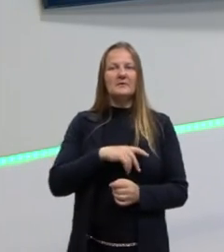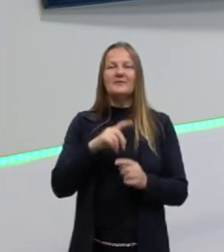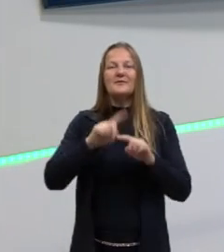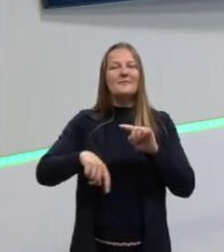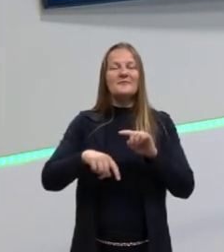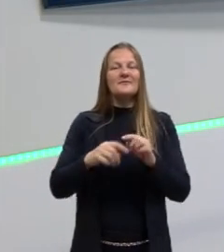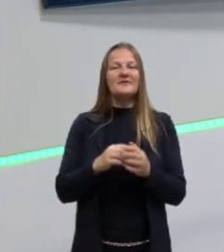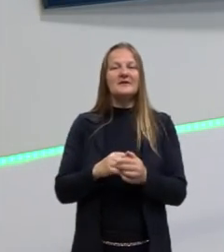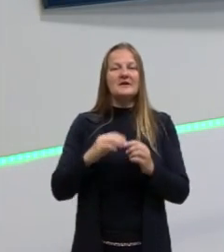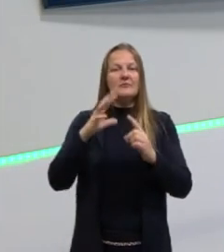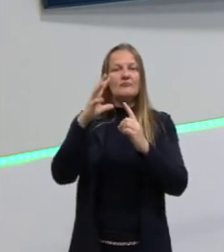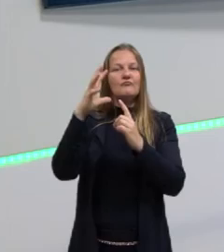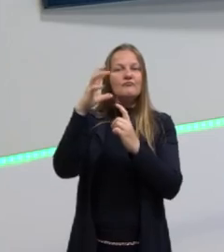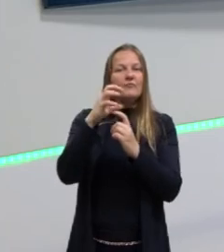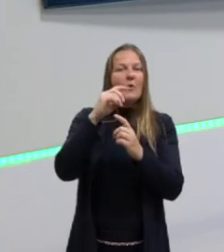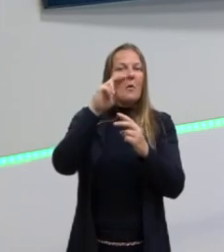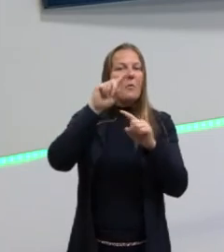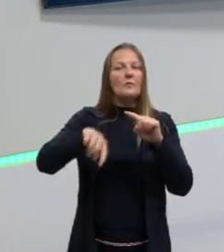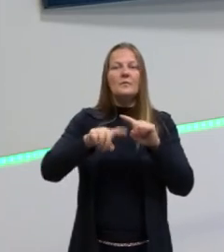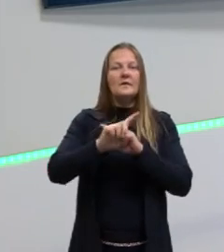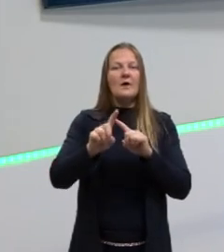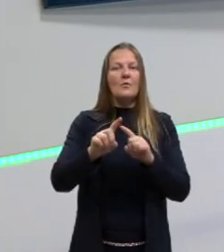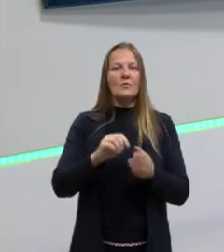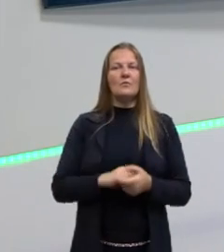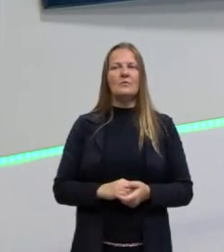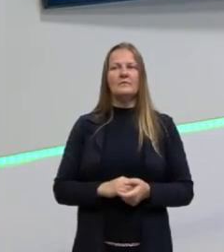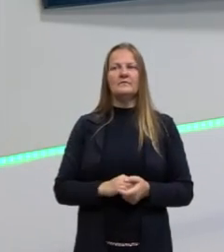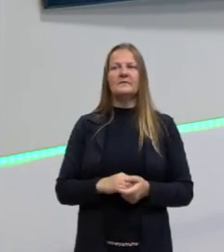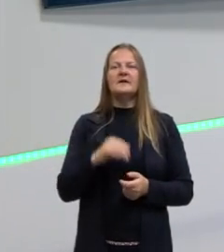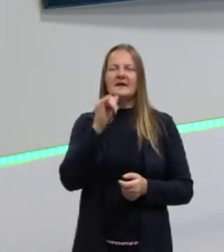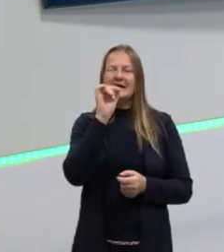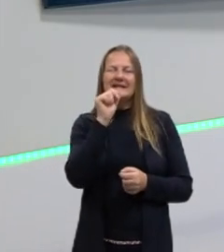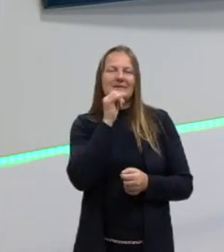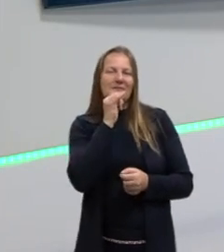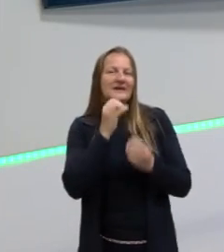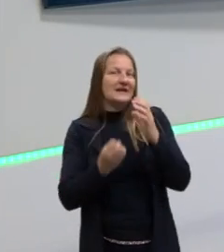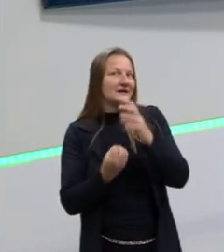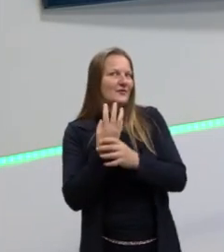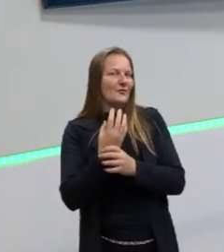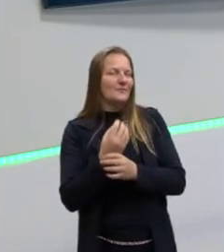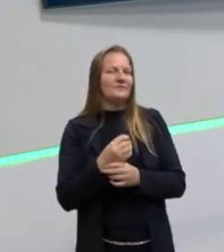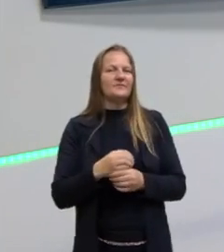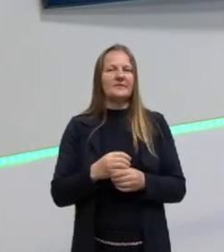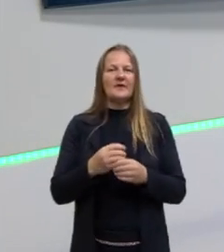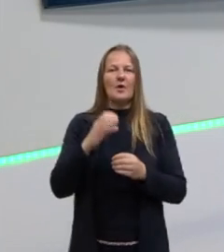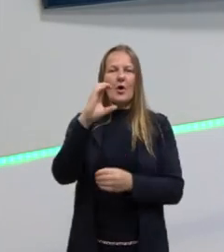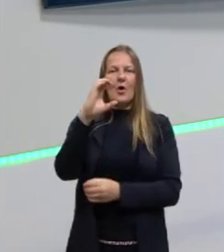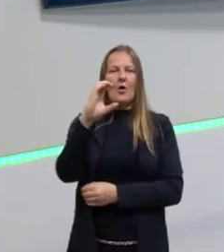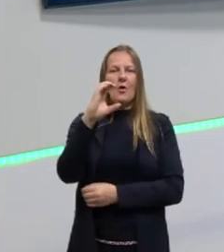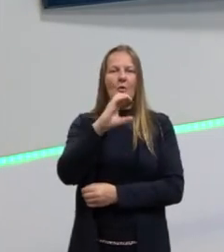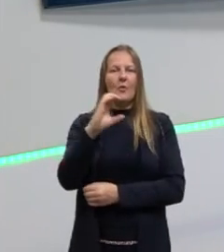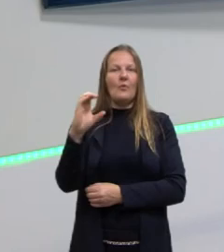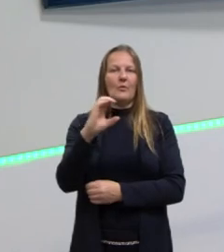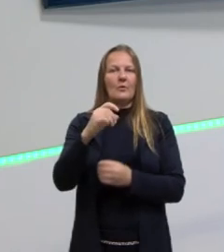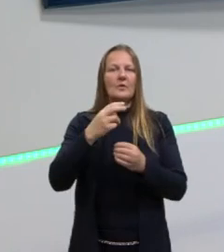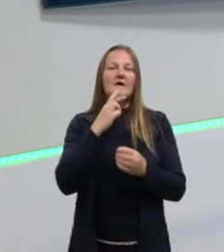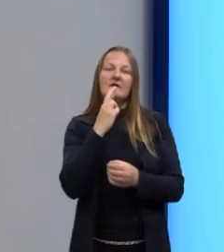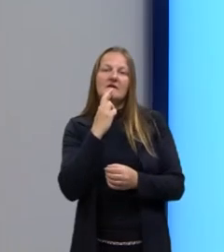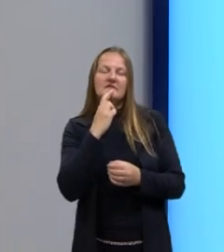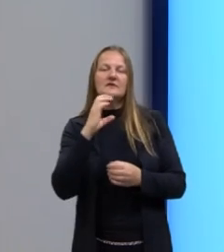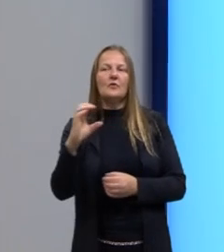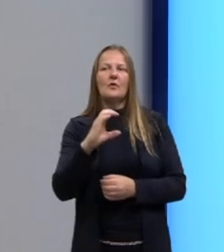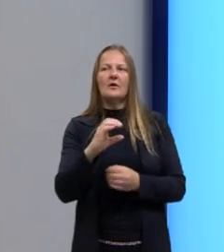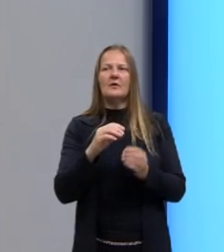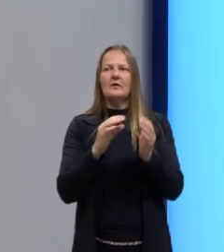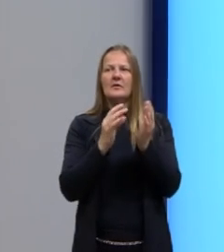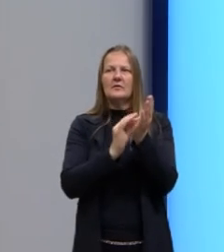pela censura do regime. E aí ele pega garrafas de Coca-Cola e quando elas estão vazias ele coloca nelas um adesivo,